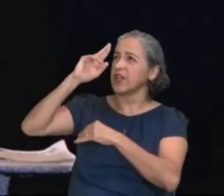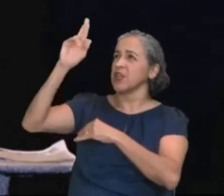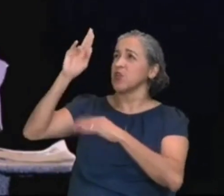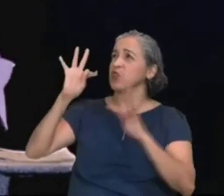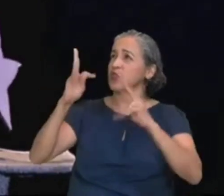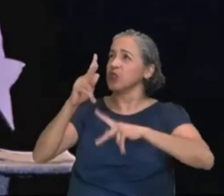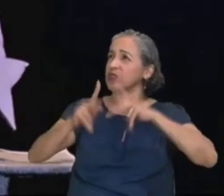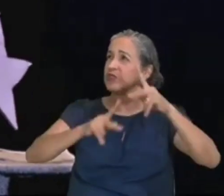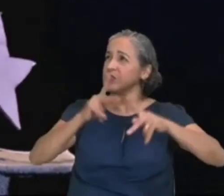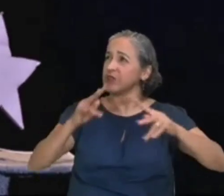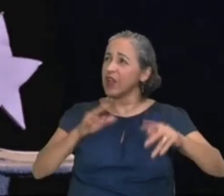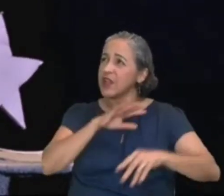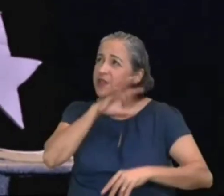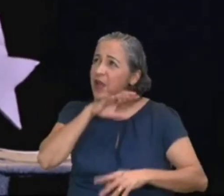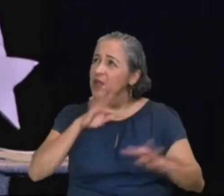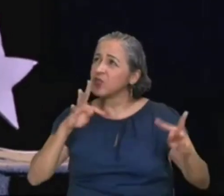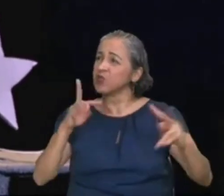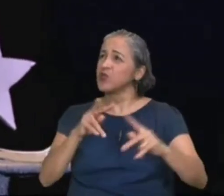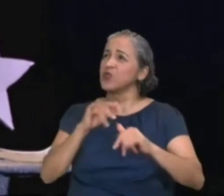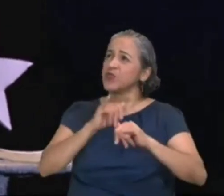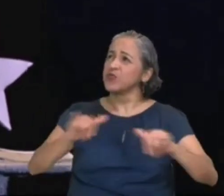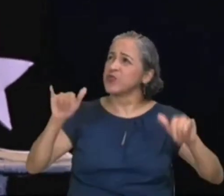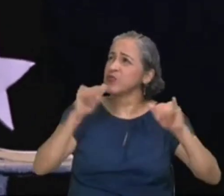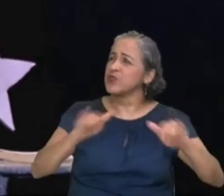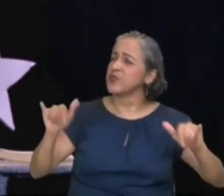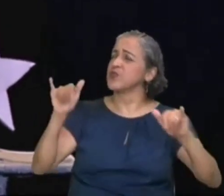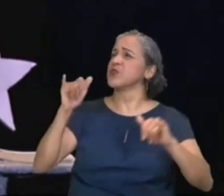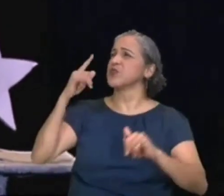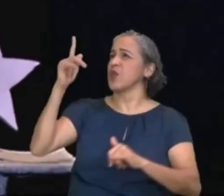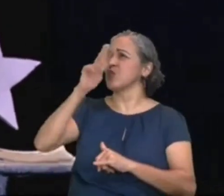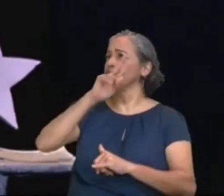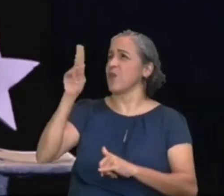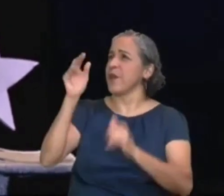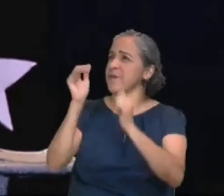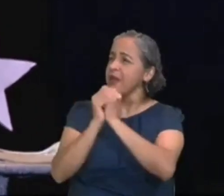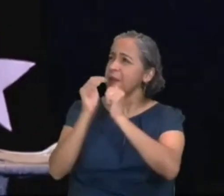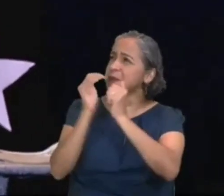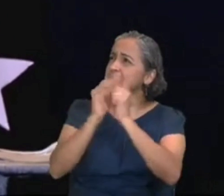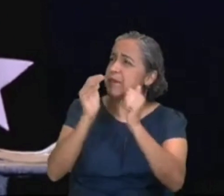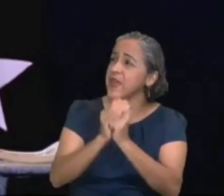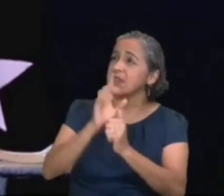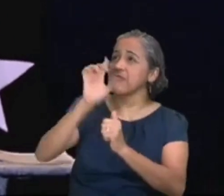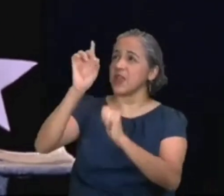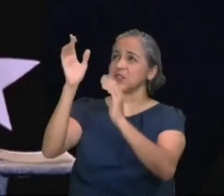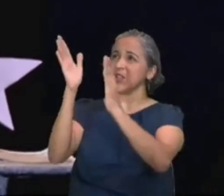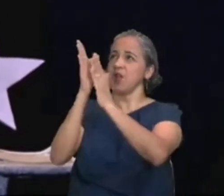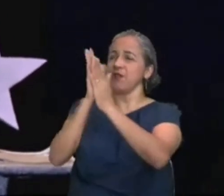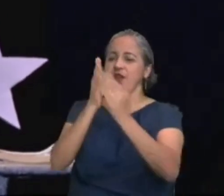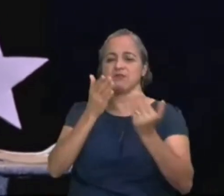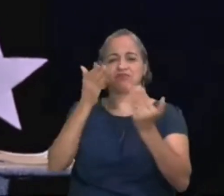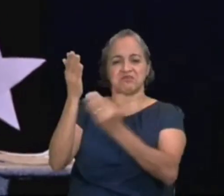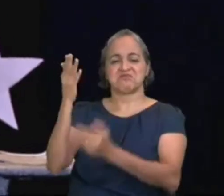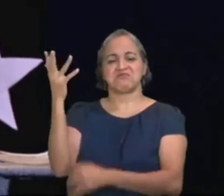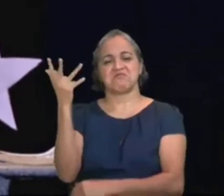nome, para todos, sempre, amém, amém, amém, Deus seja louvado, que lindo,